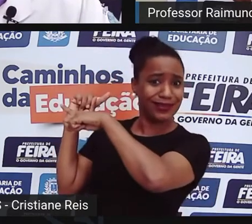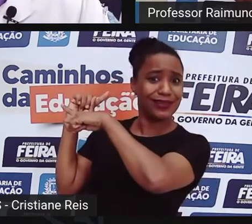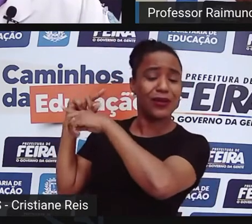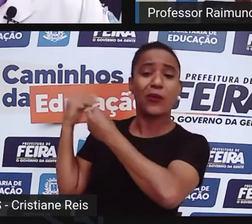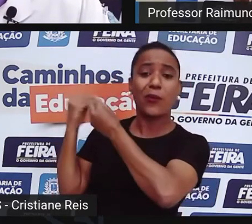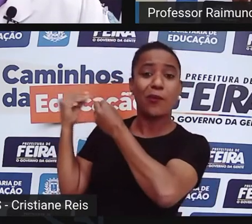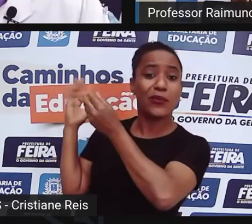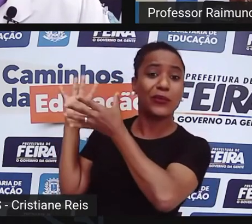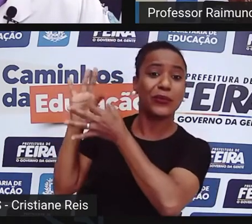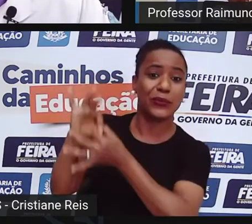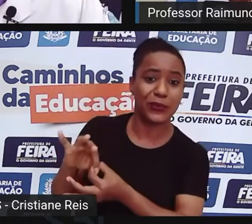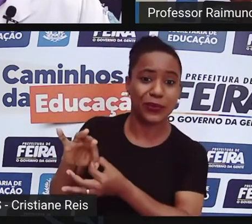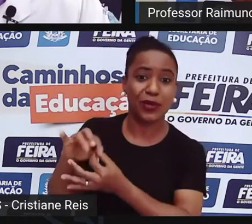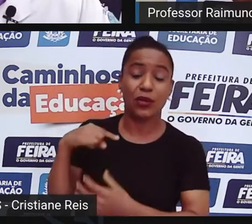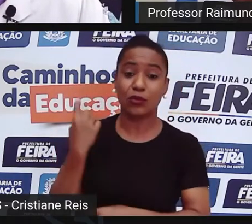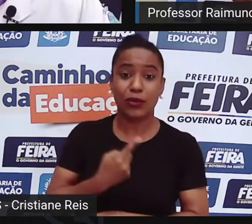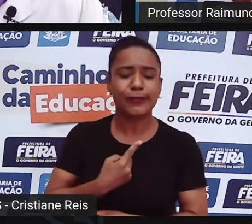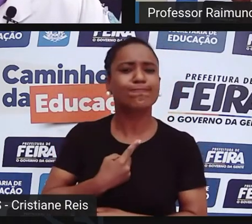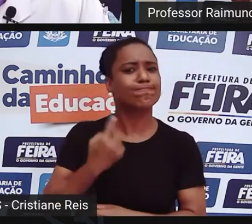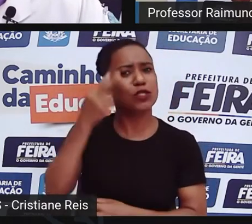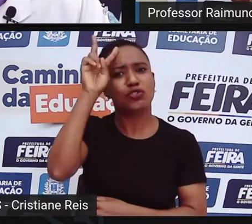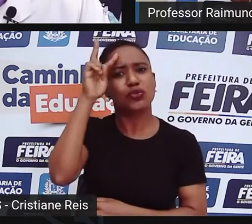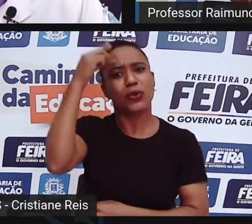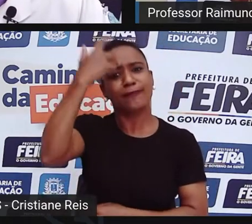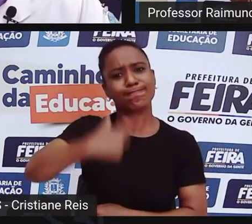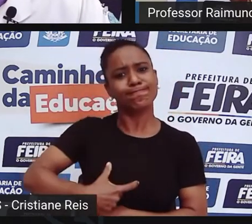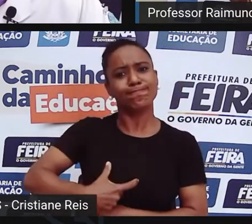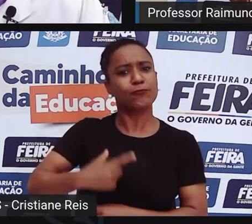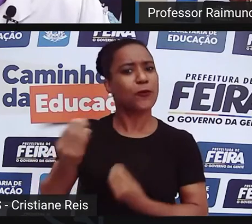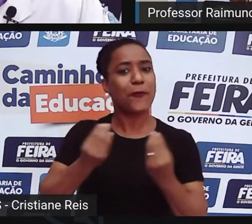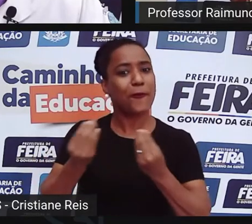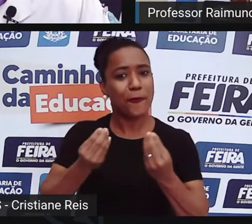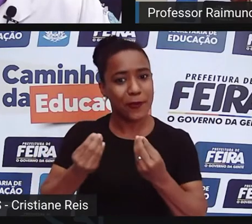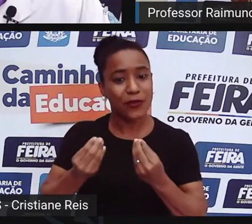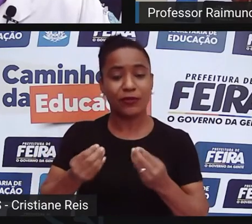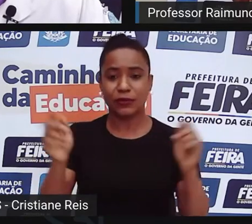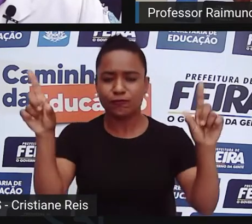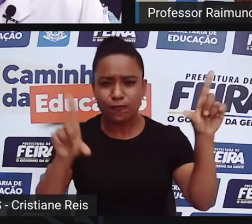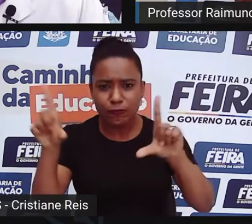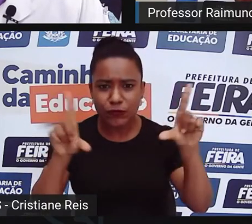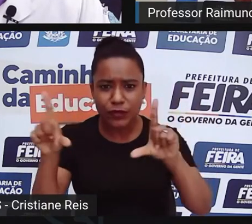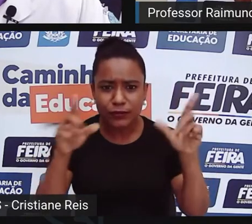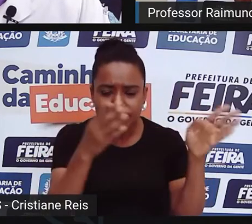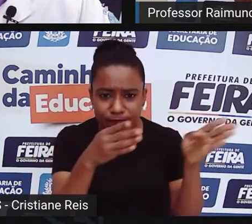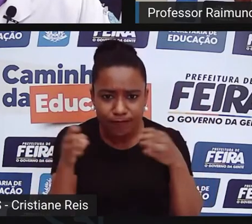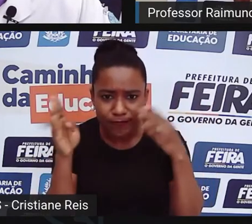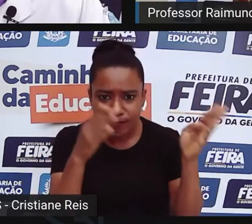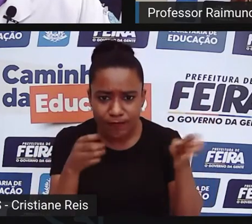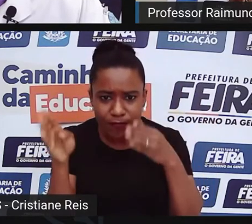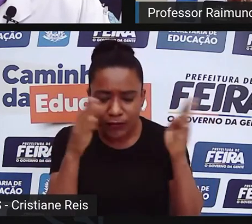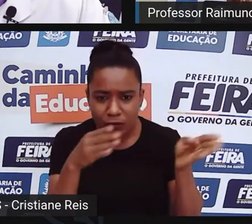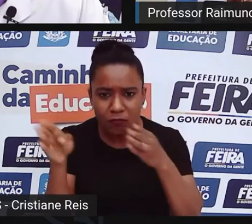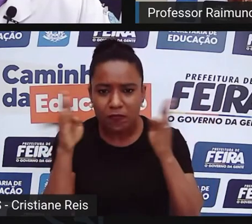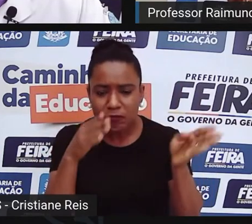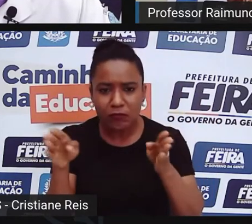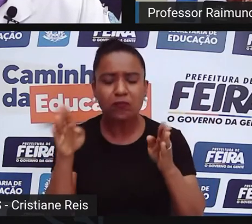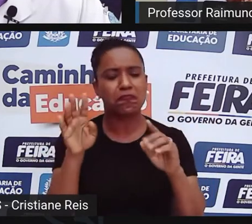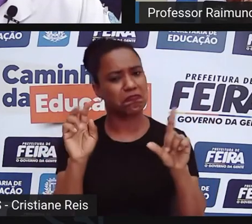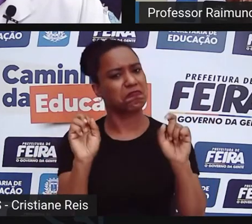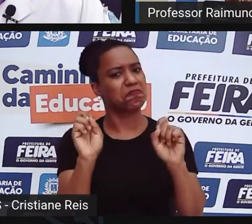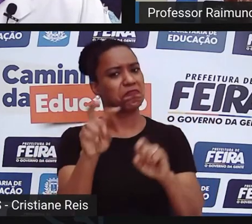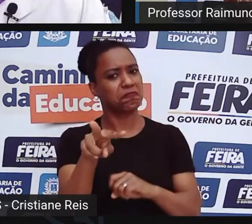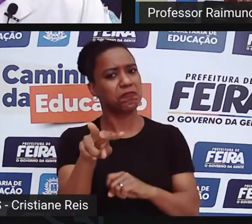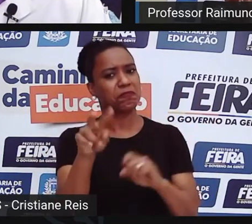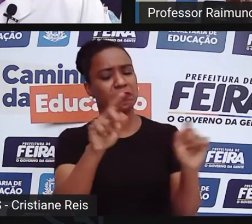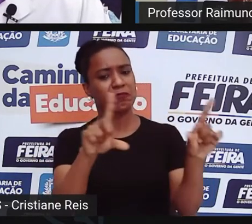mundo Que tenha assistido Esse vídeo Se ainda não teve A oportunidade De